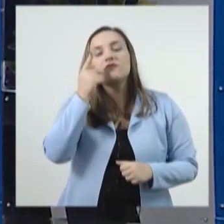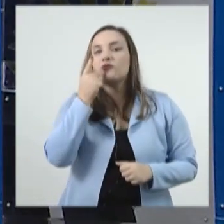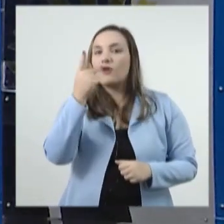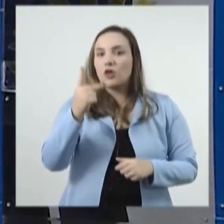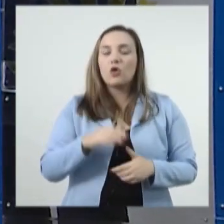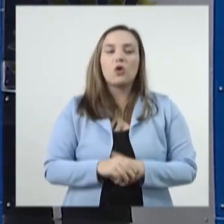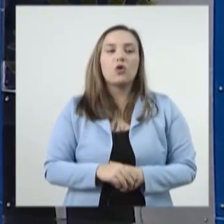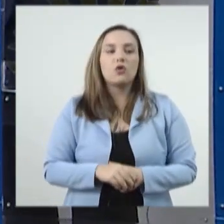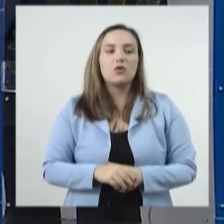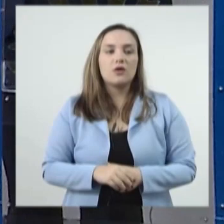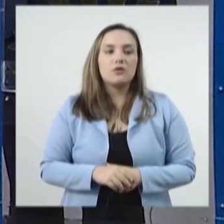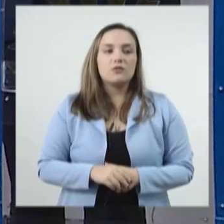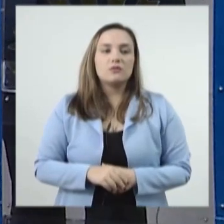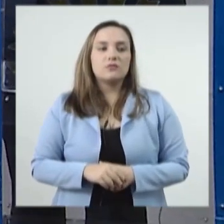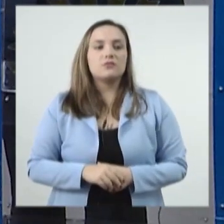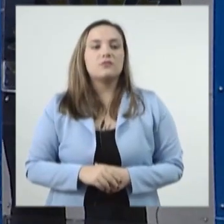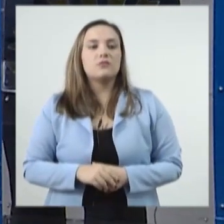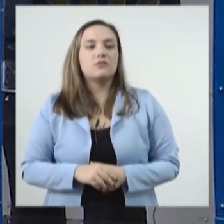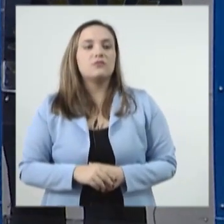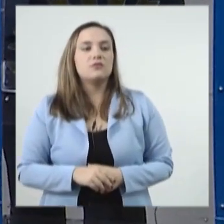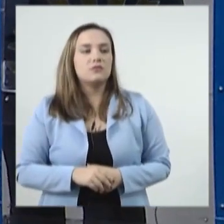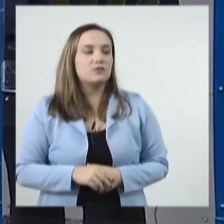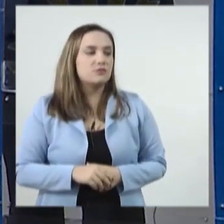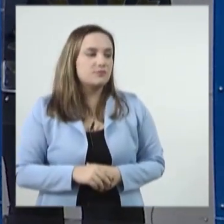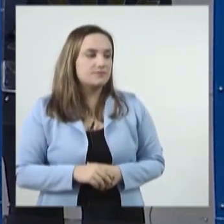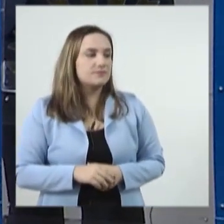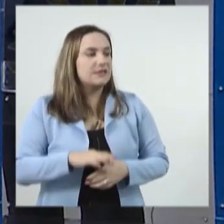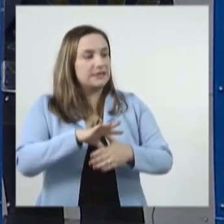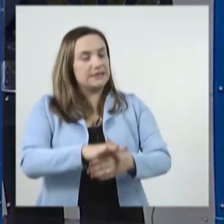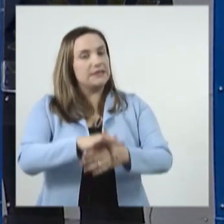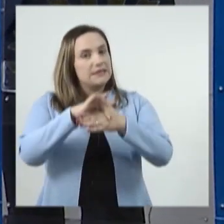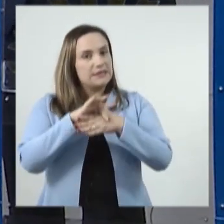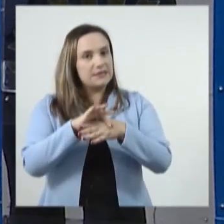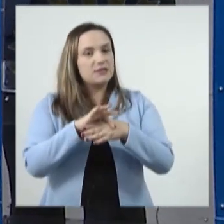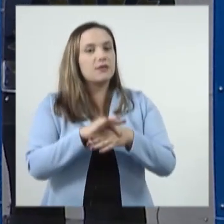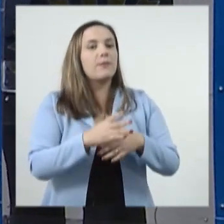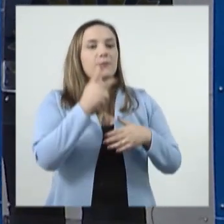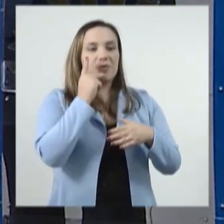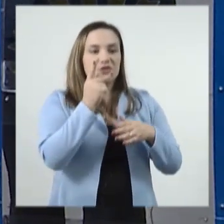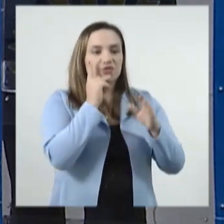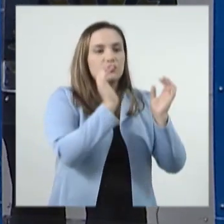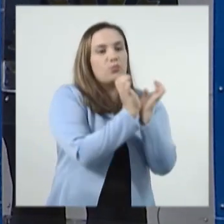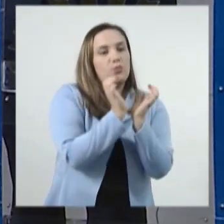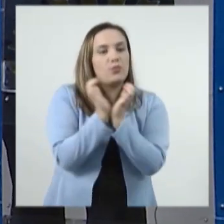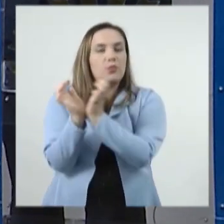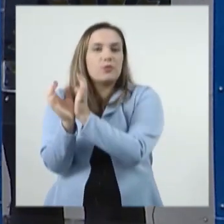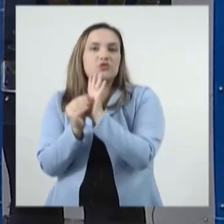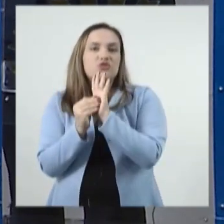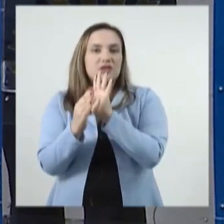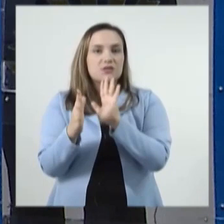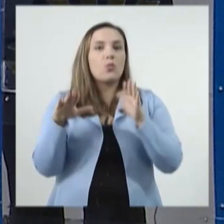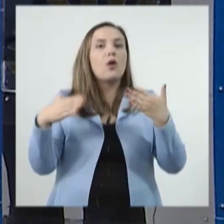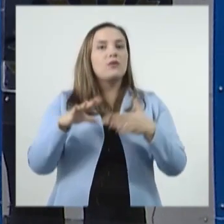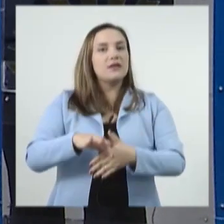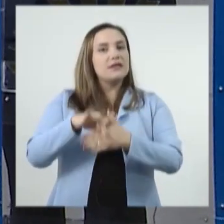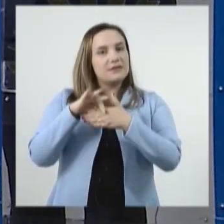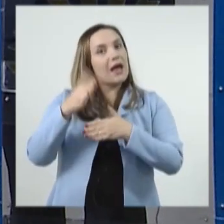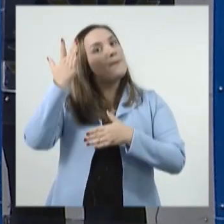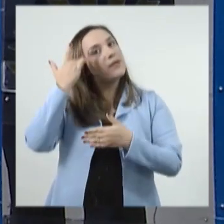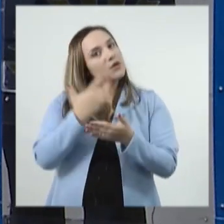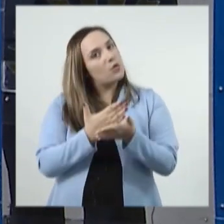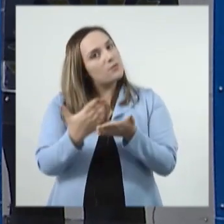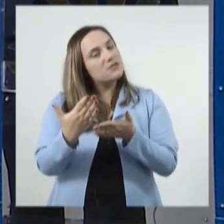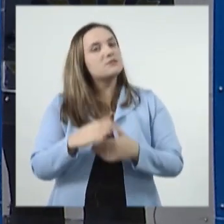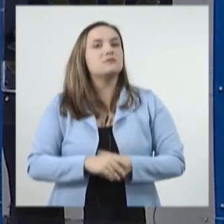solicitou aos líderes dos blocos e bancadas a indicação das lideranças a partir de